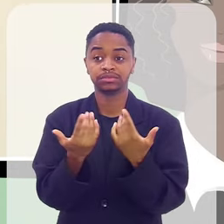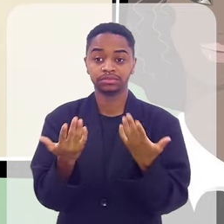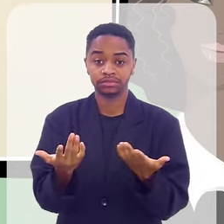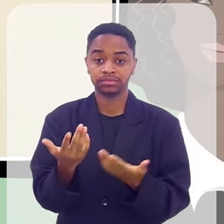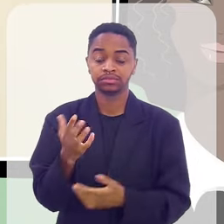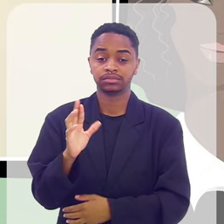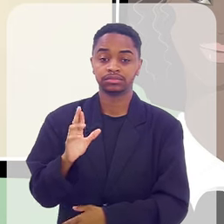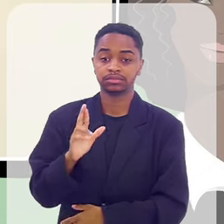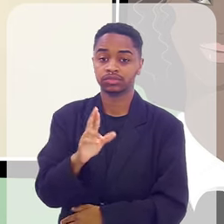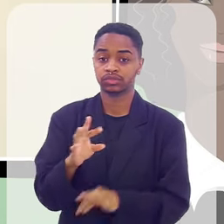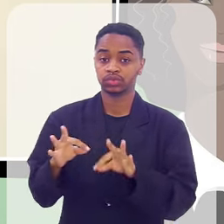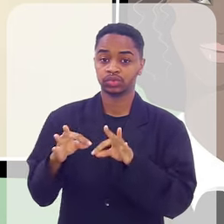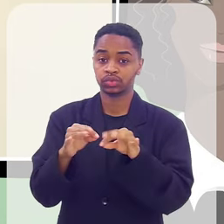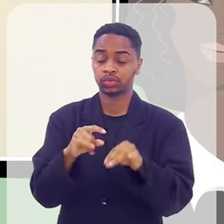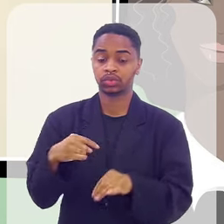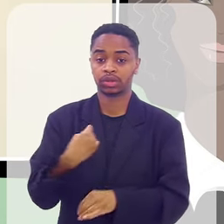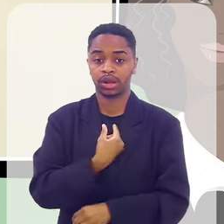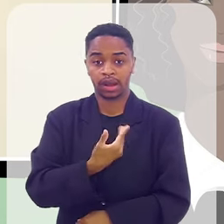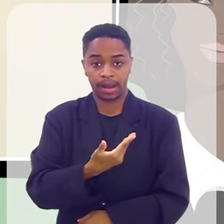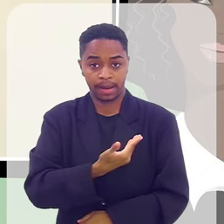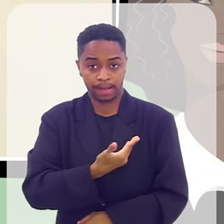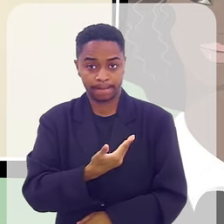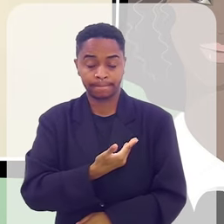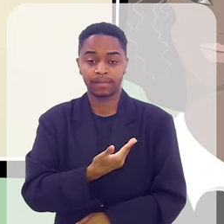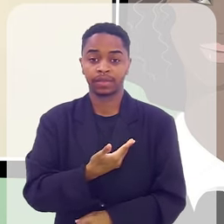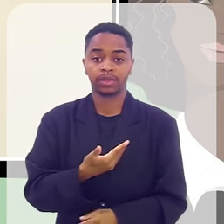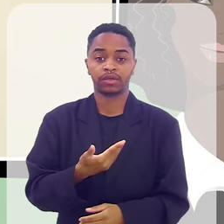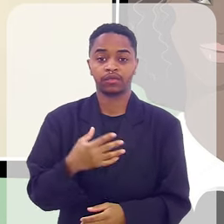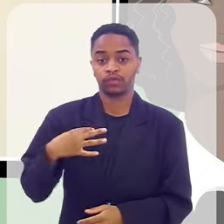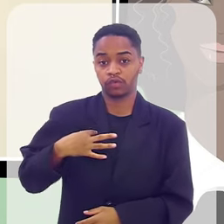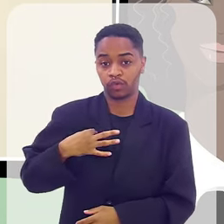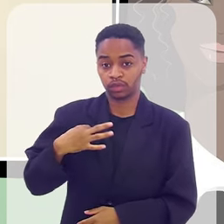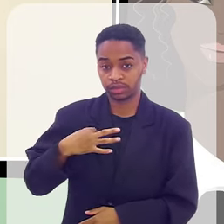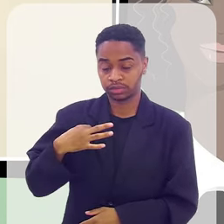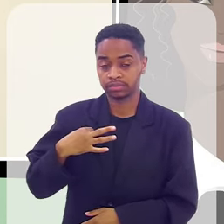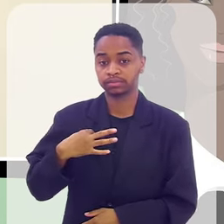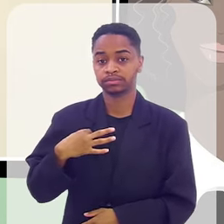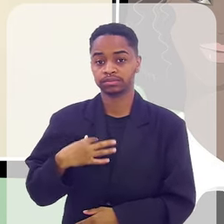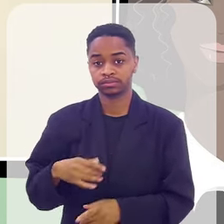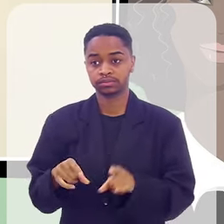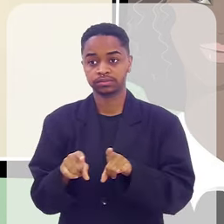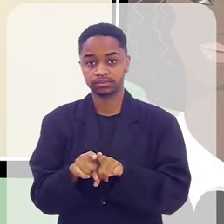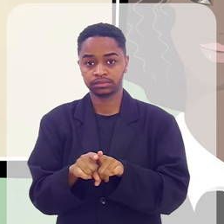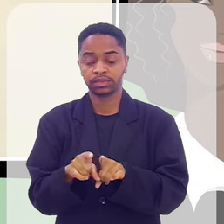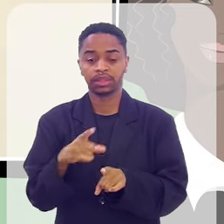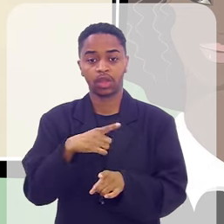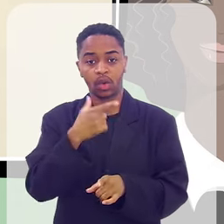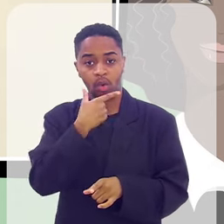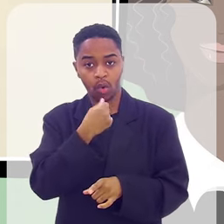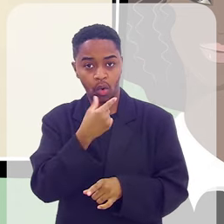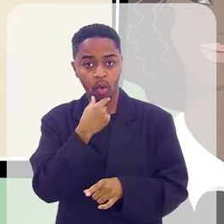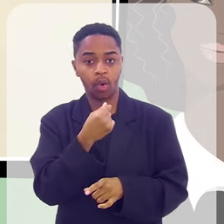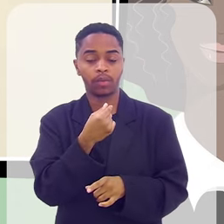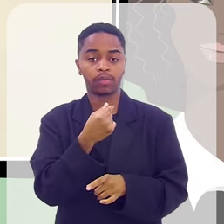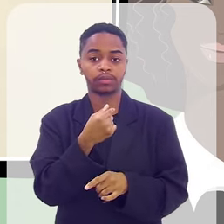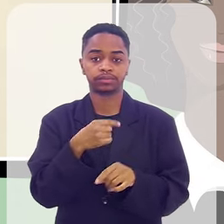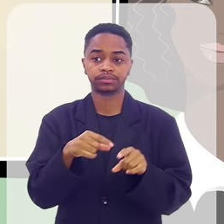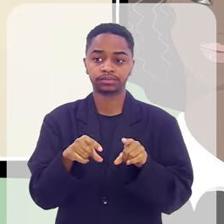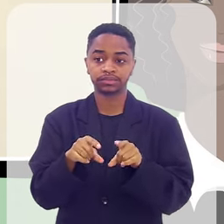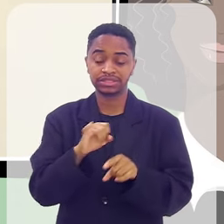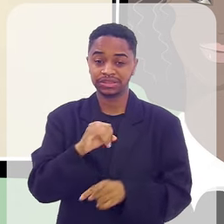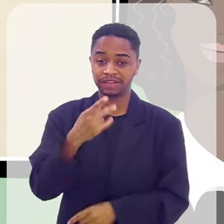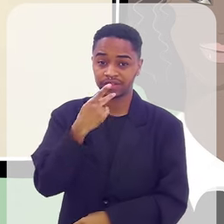E em nome de todas as minhas amigas, todas as minhas companheiras voluntárias, voluntários, porque temos homens também, né?